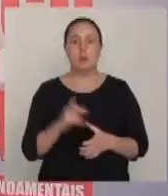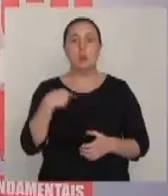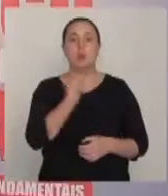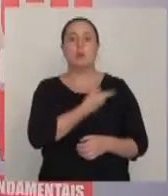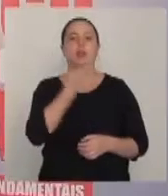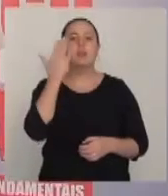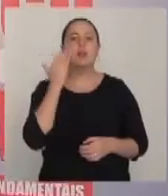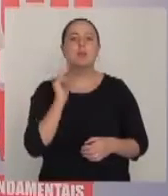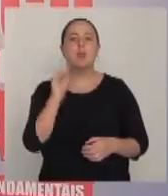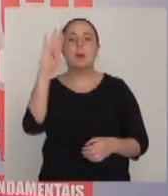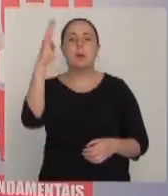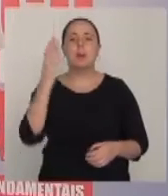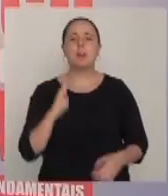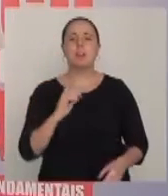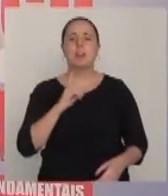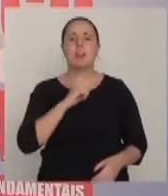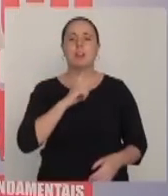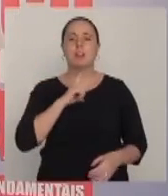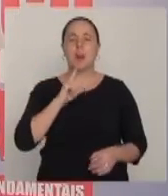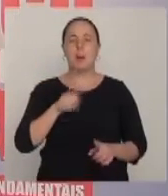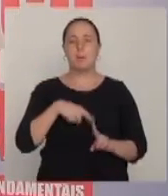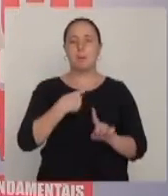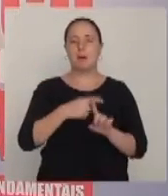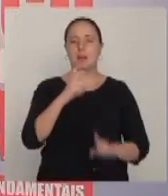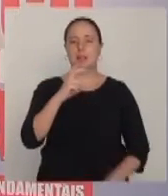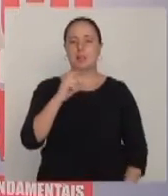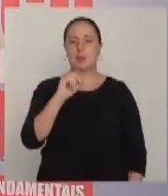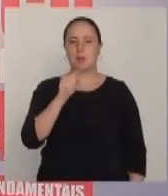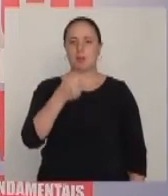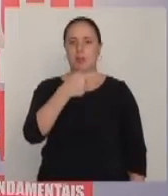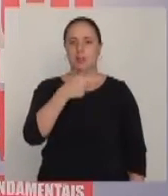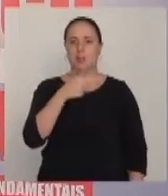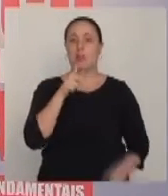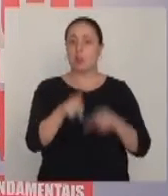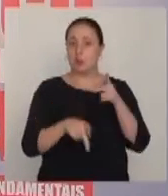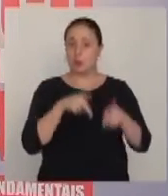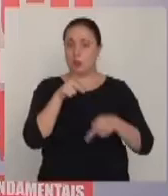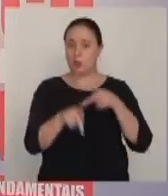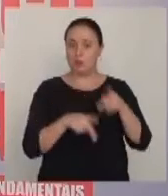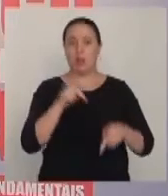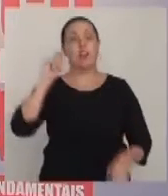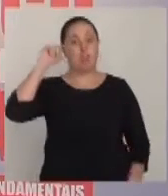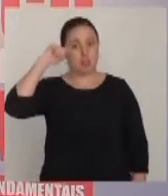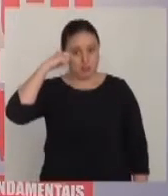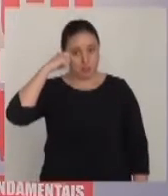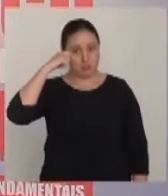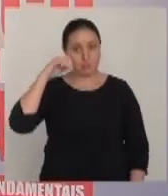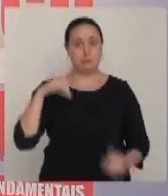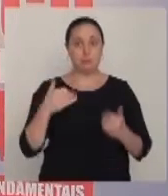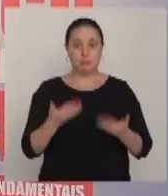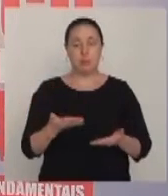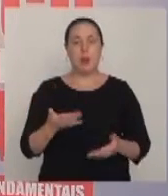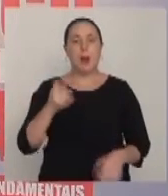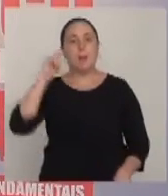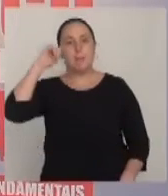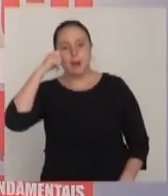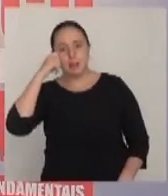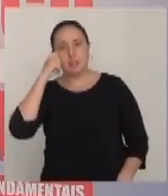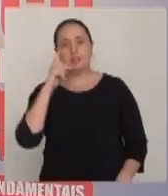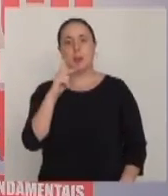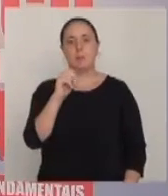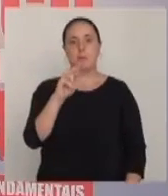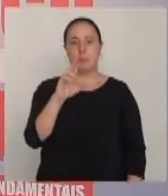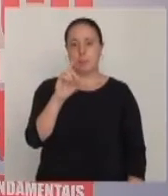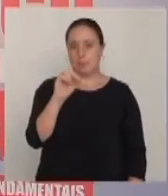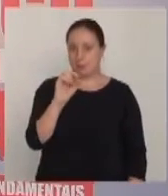A gente sabe que o Brasil é composto por mais de 50,7% da população como sendo negra, ou seja, de pretos e